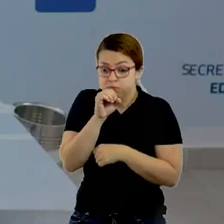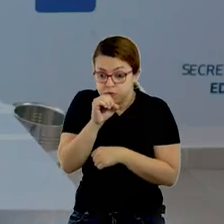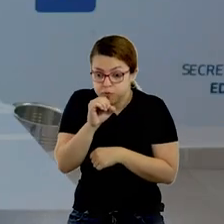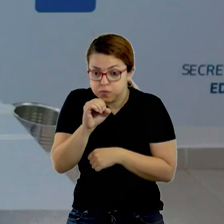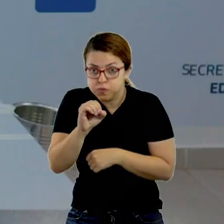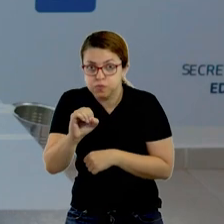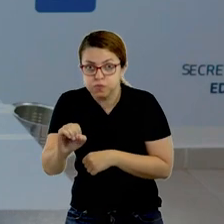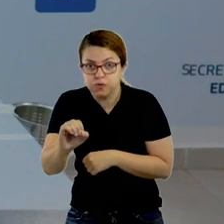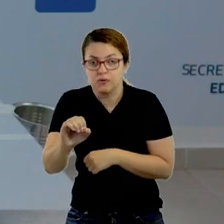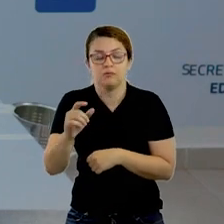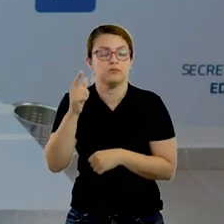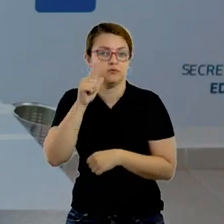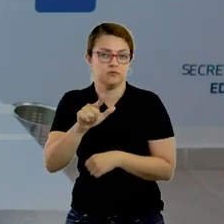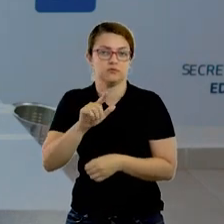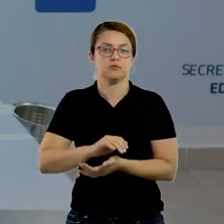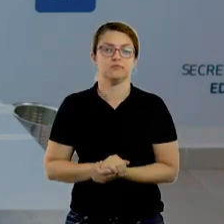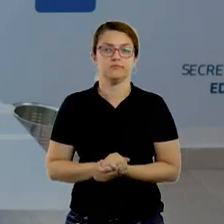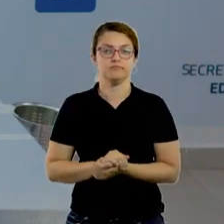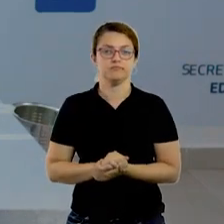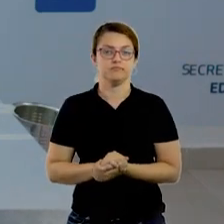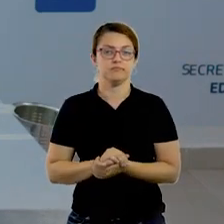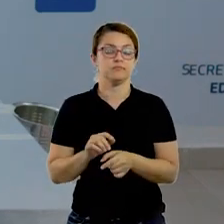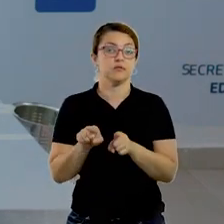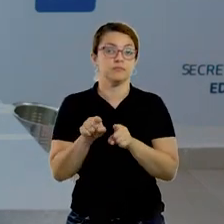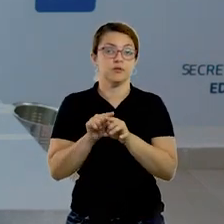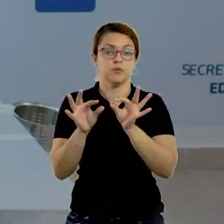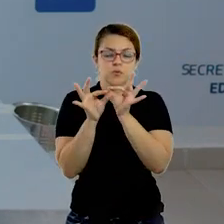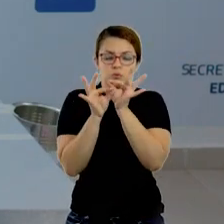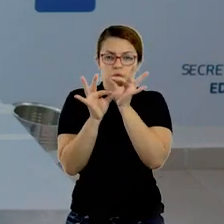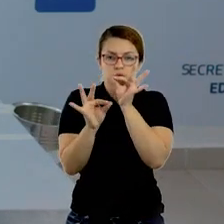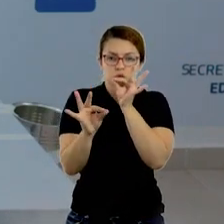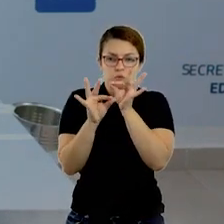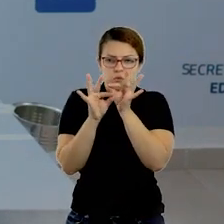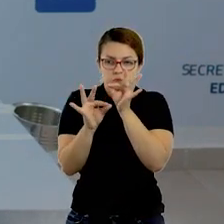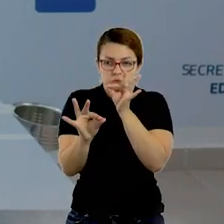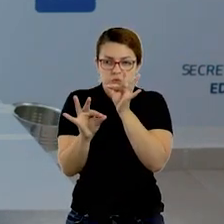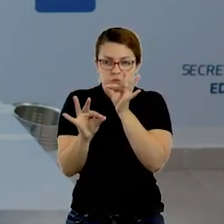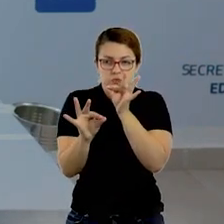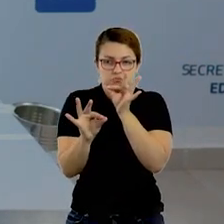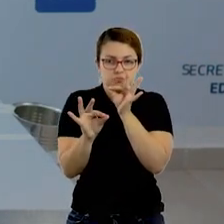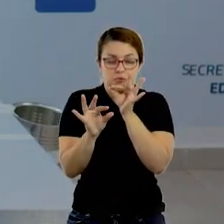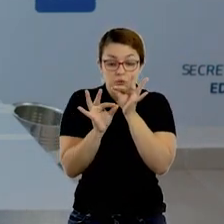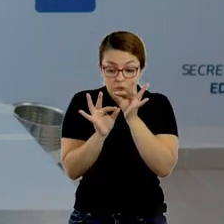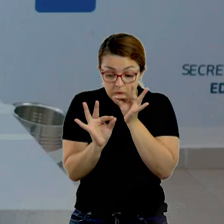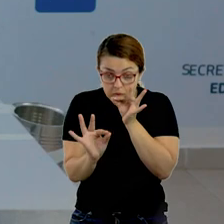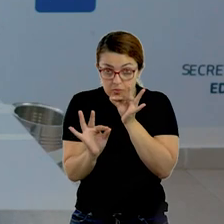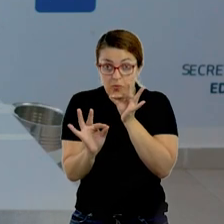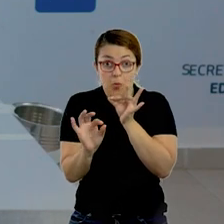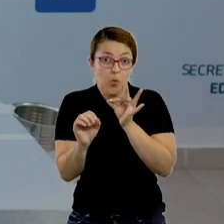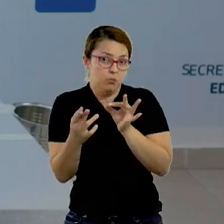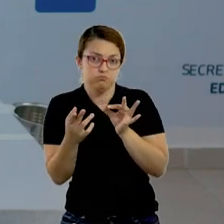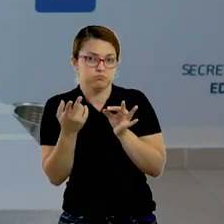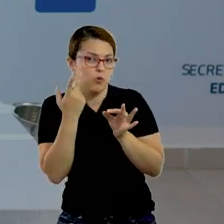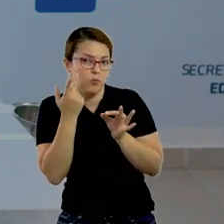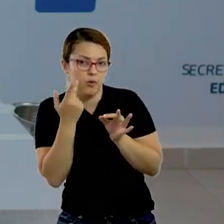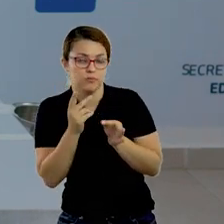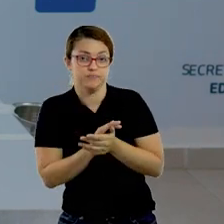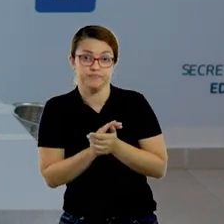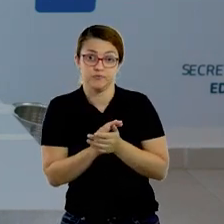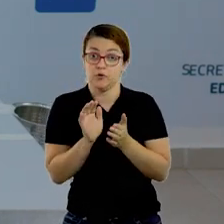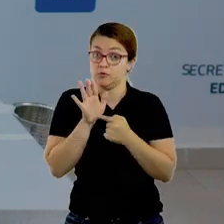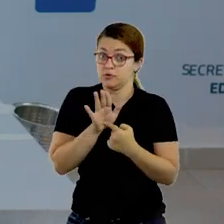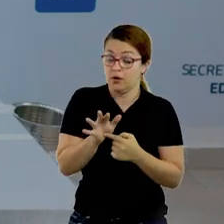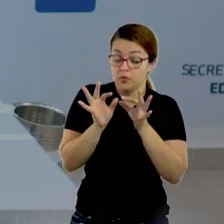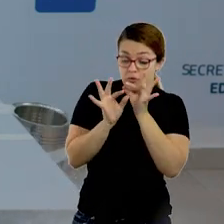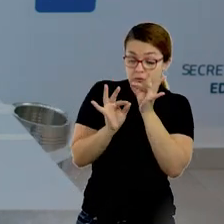Para essa atividade você vai precisar também um canudo ou você pode brincar sem canudo. Eu vou mostrar agora como que vai fazer com o canudo.